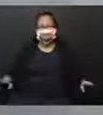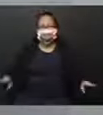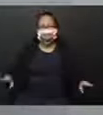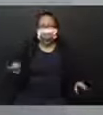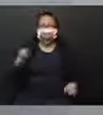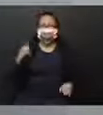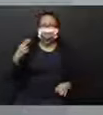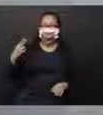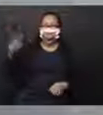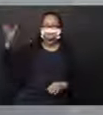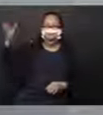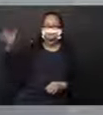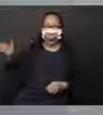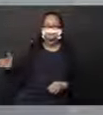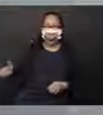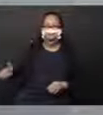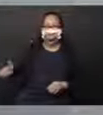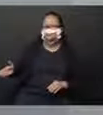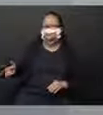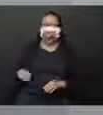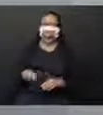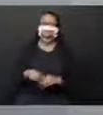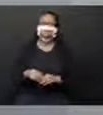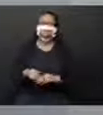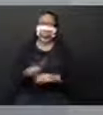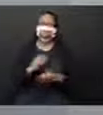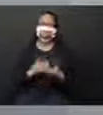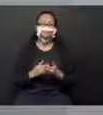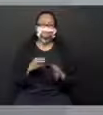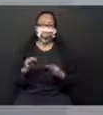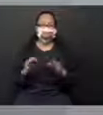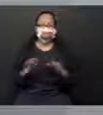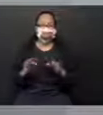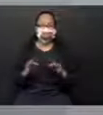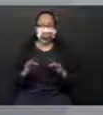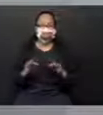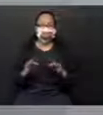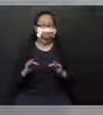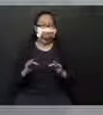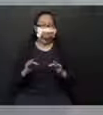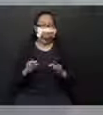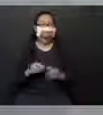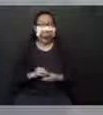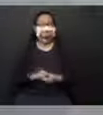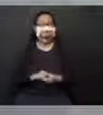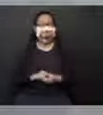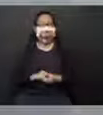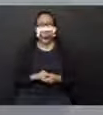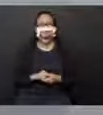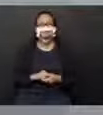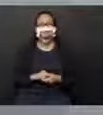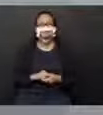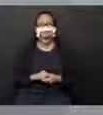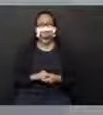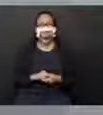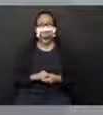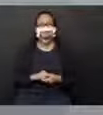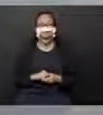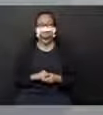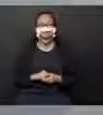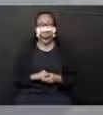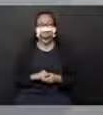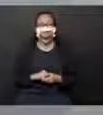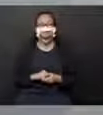na parede. Ok? Tudo preparado? Vamos lá comigo, então. Bom,